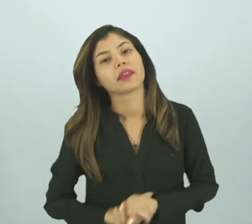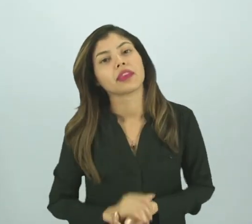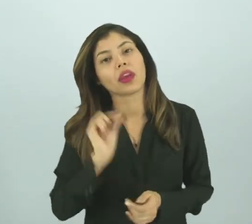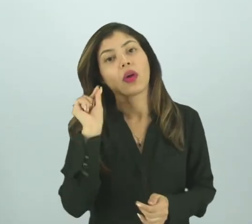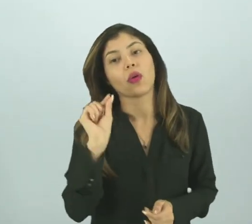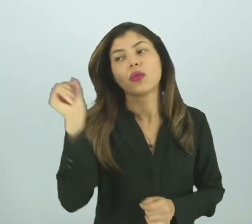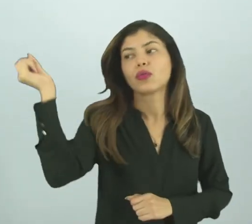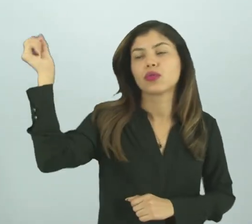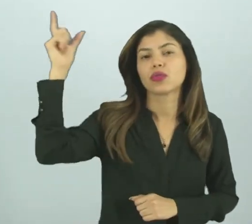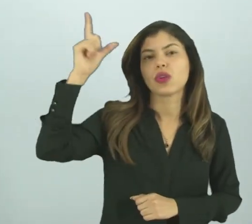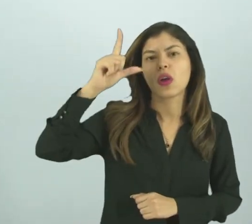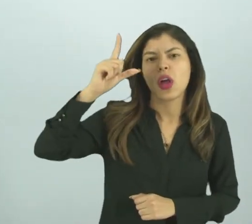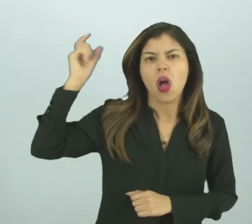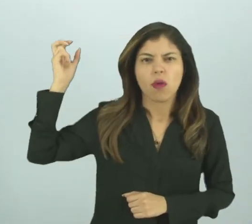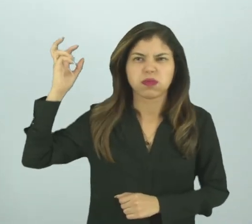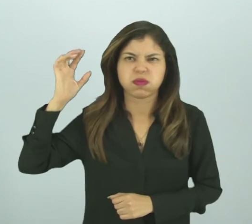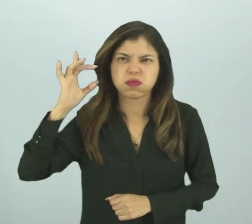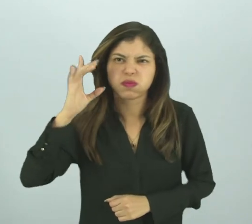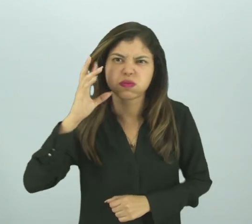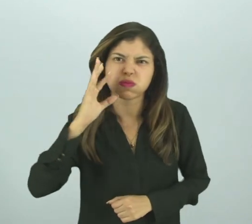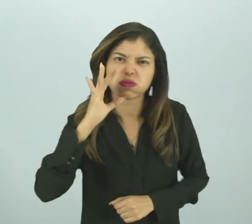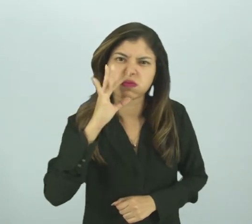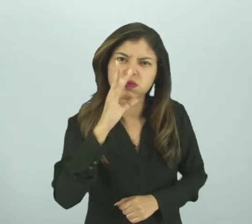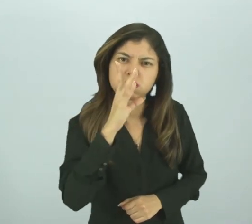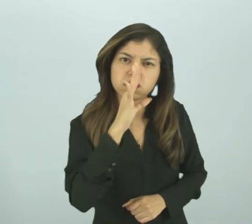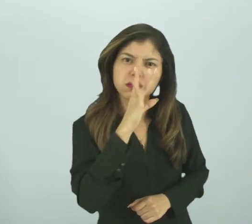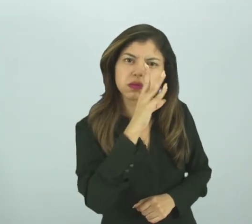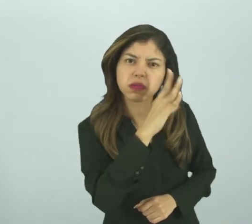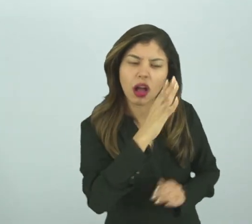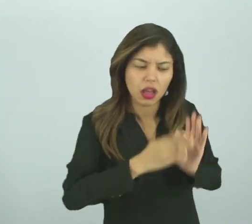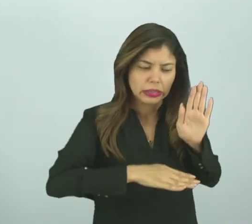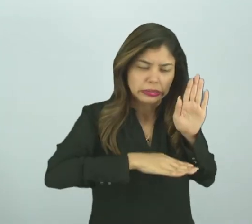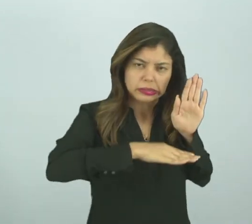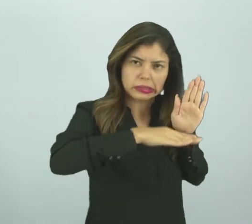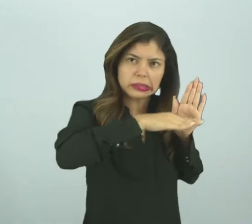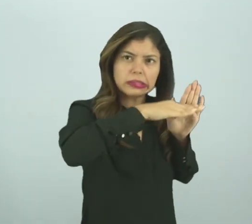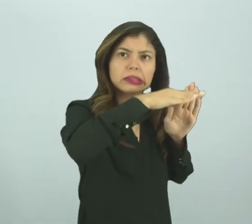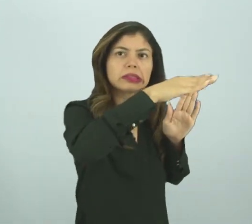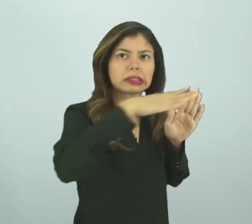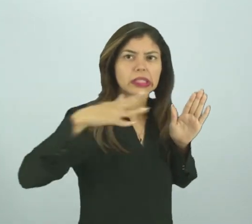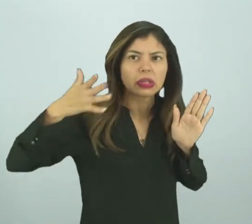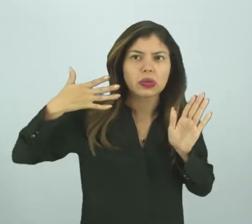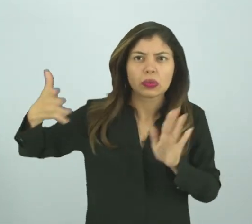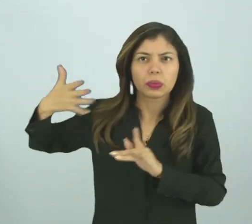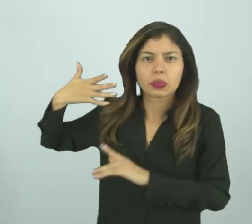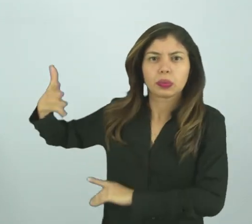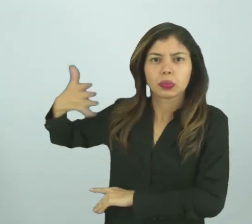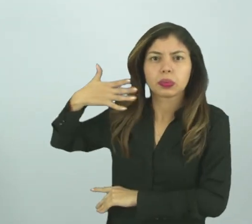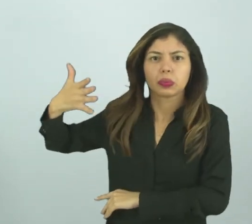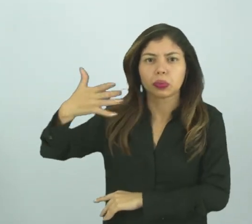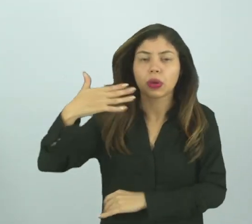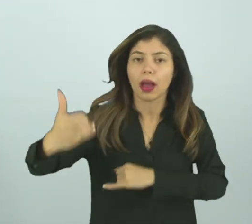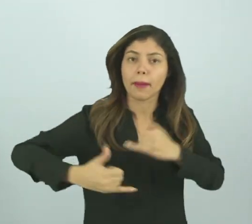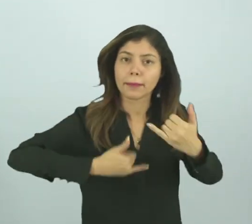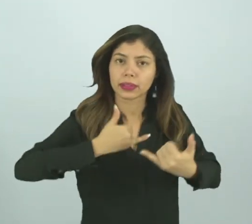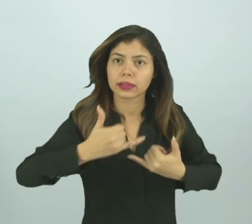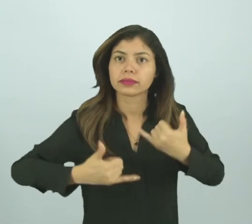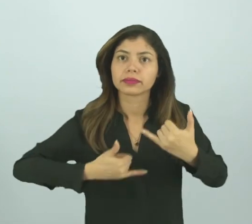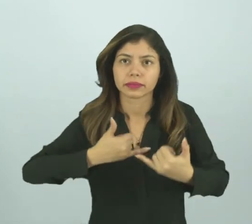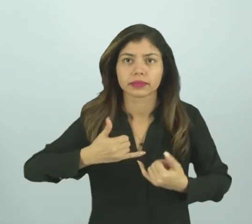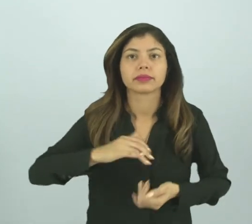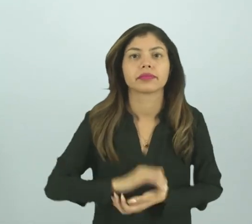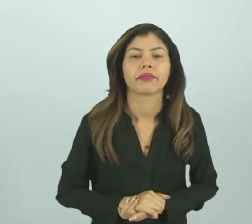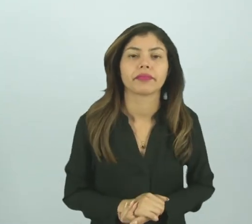onde o sol está mais quente, a temperatura é mais alta. Geralmente, as crianças gostam mais de brincar